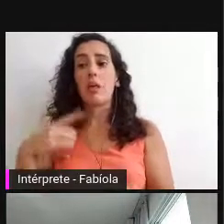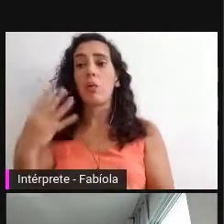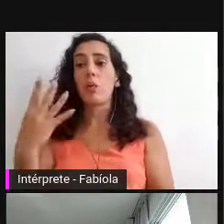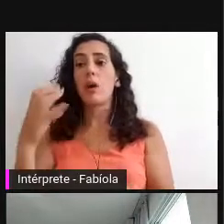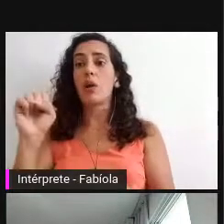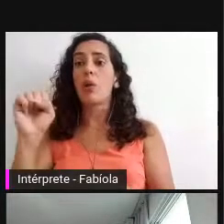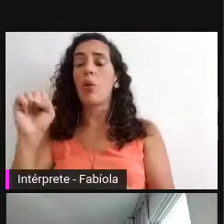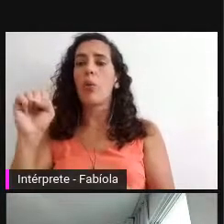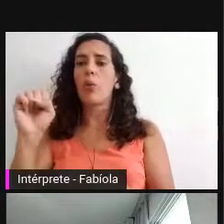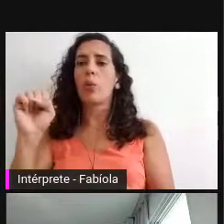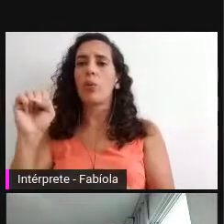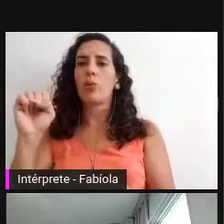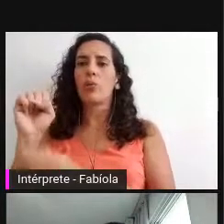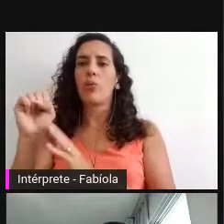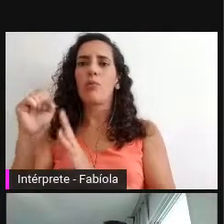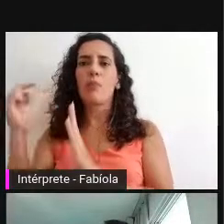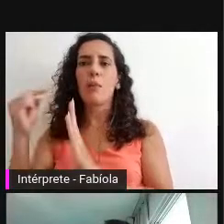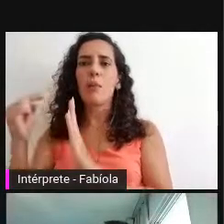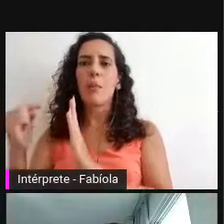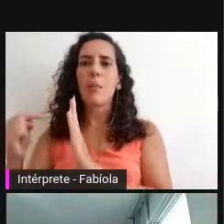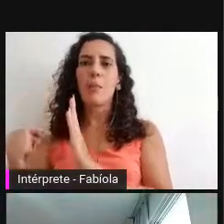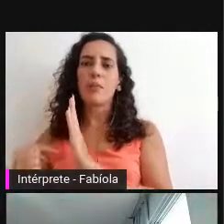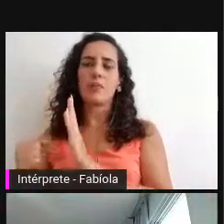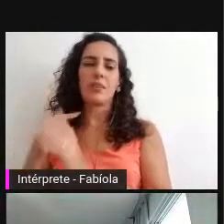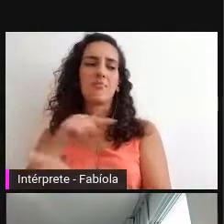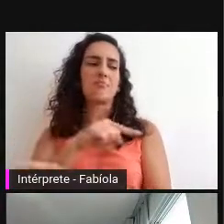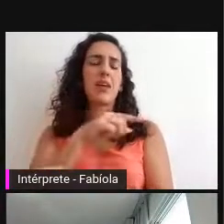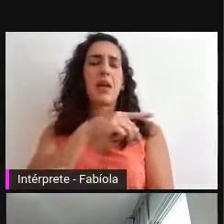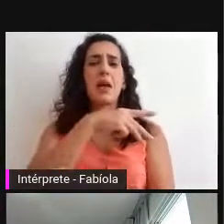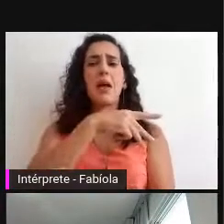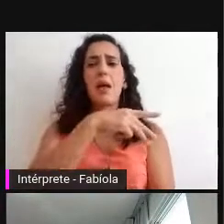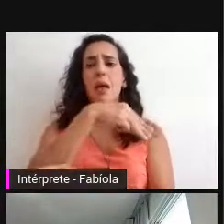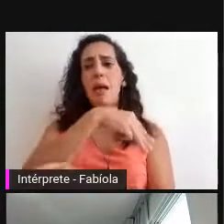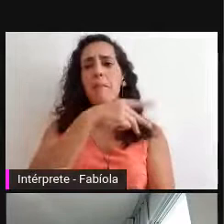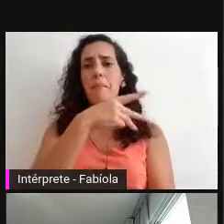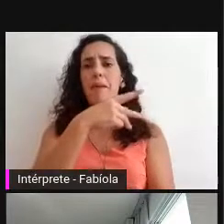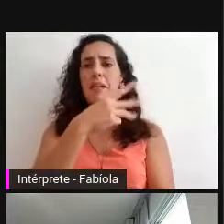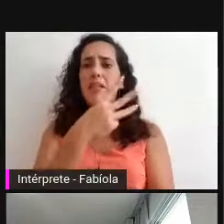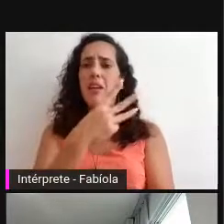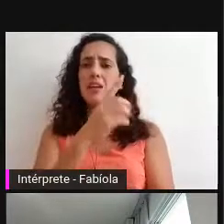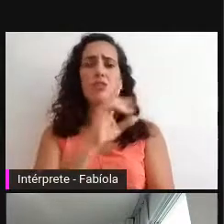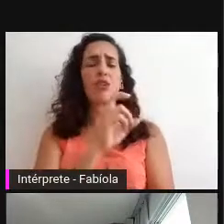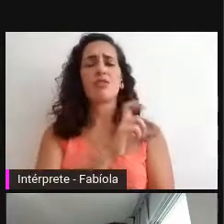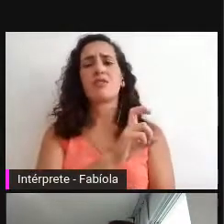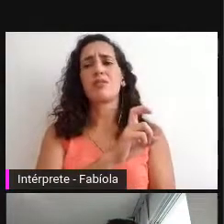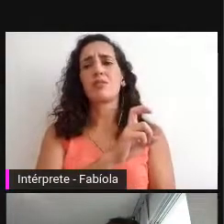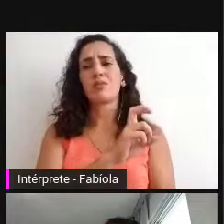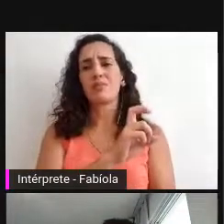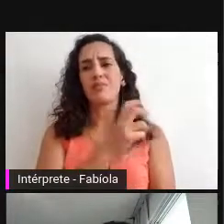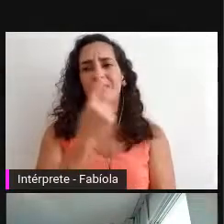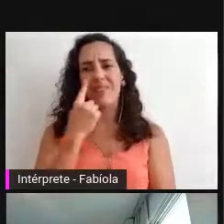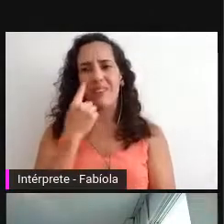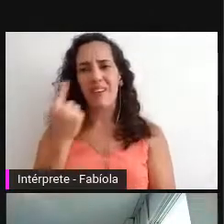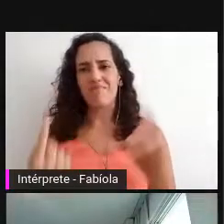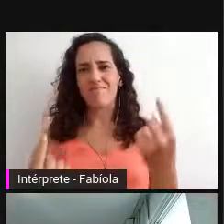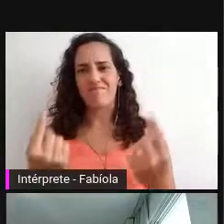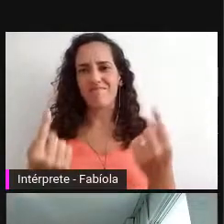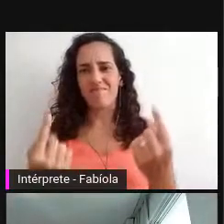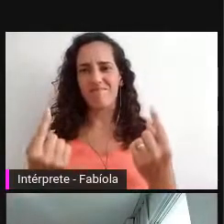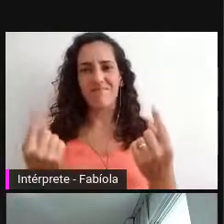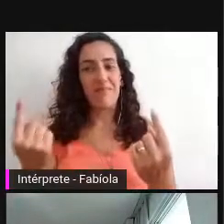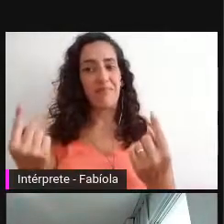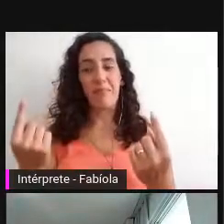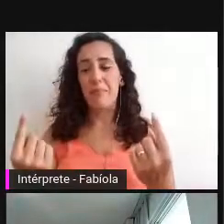MP3 permitia apenas 5 canais. Então, veja, eu preciso urgentemente atuar